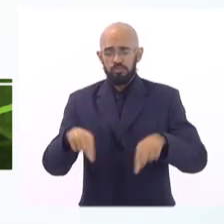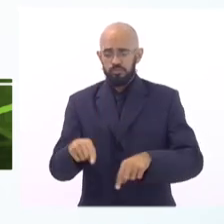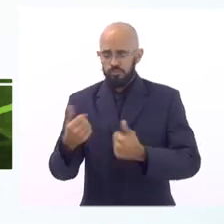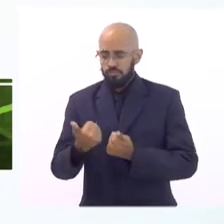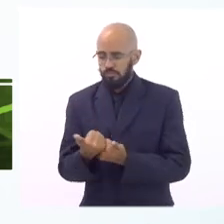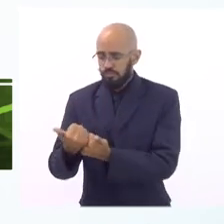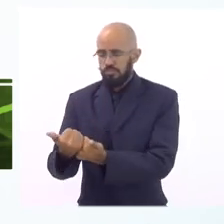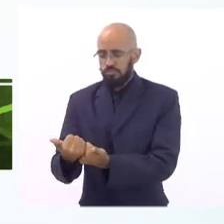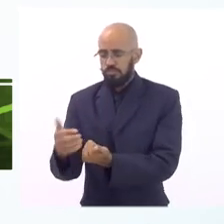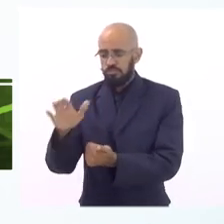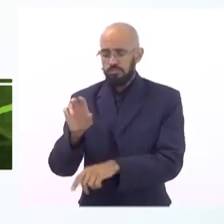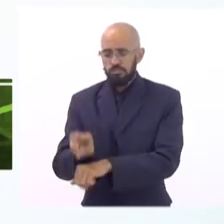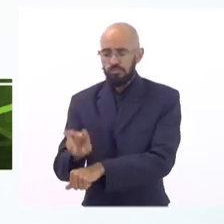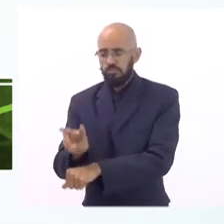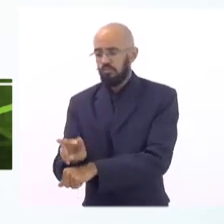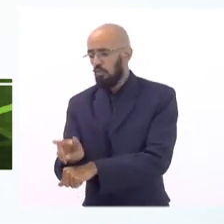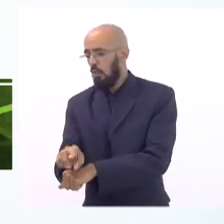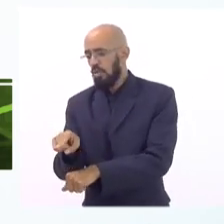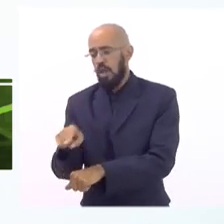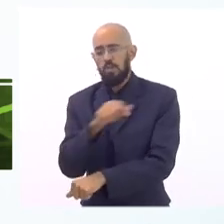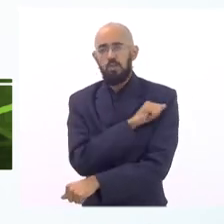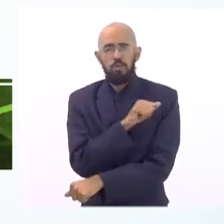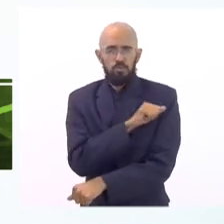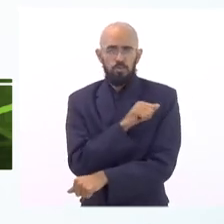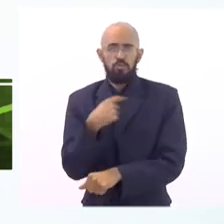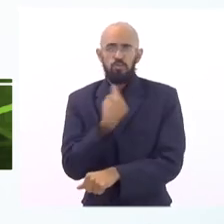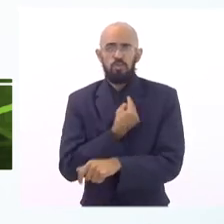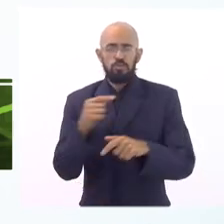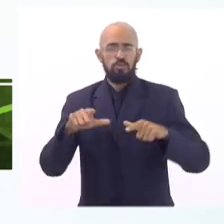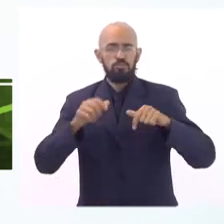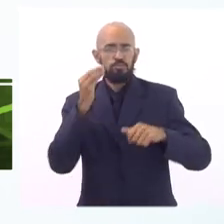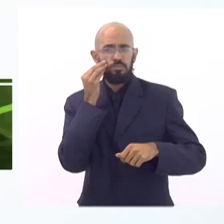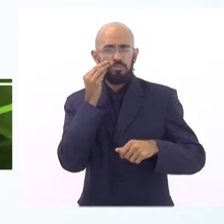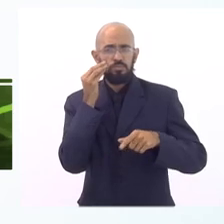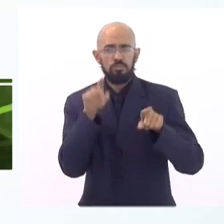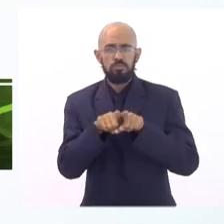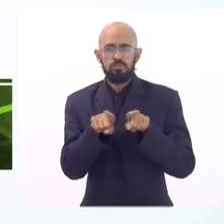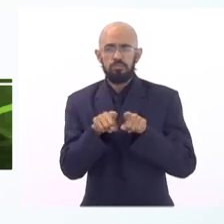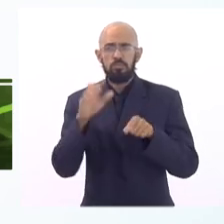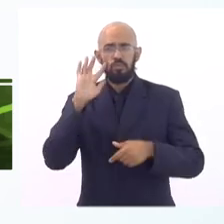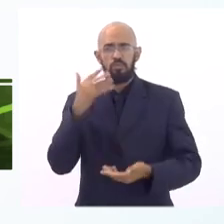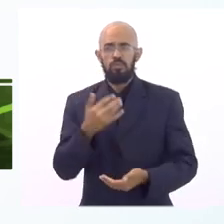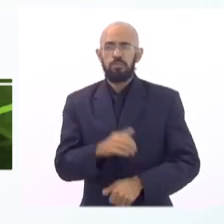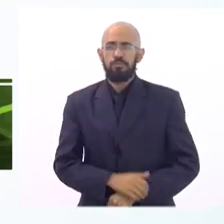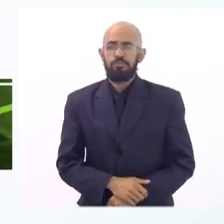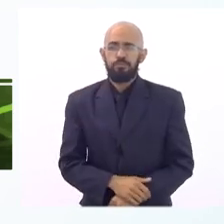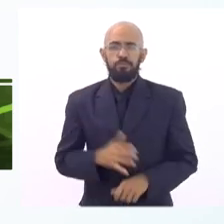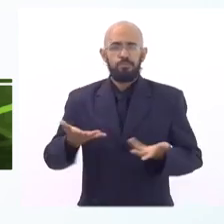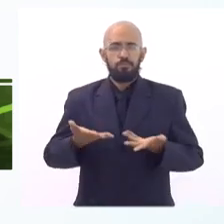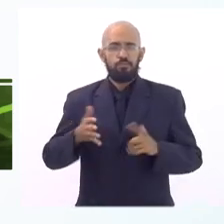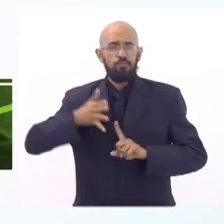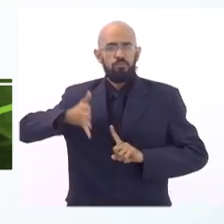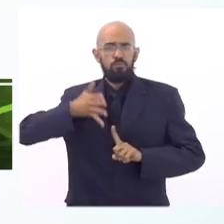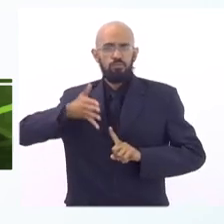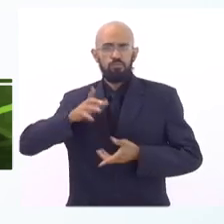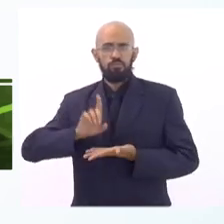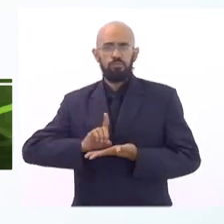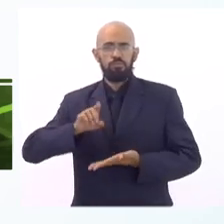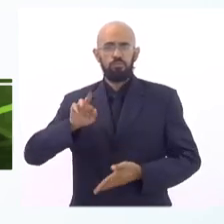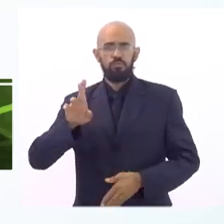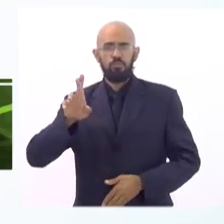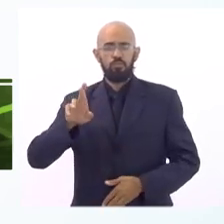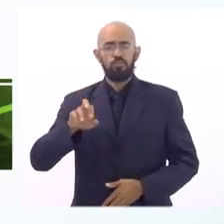assistência e a gente também está trabalhando muito em cima disso e chamo agora então para fazer uso da palavra o doutor Rodrigo Azambuja